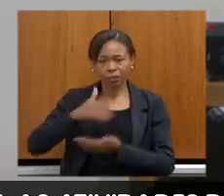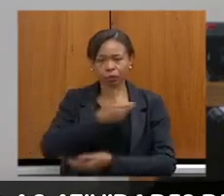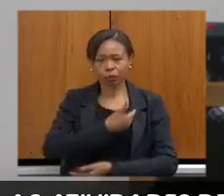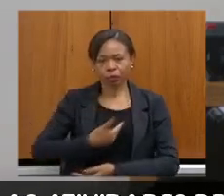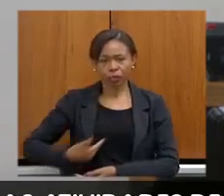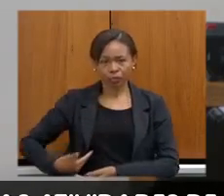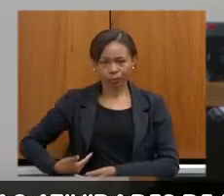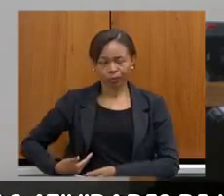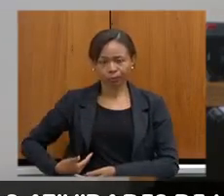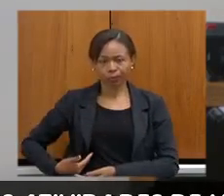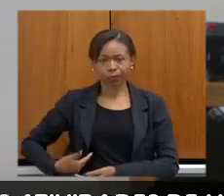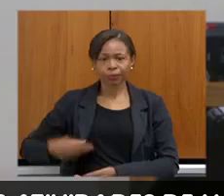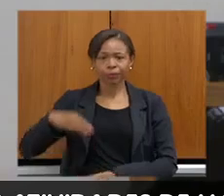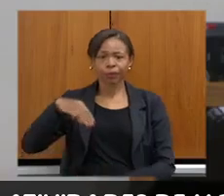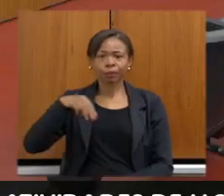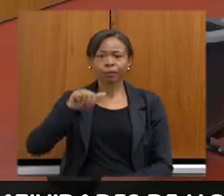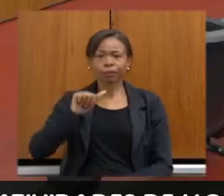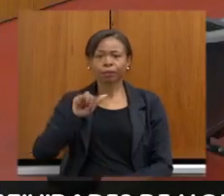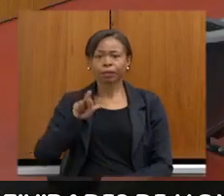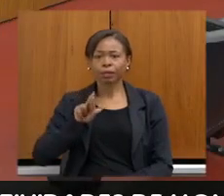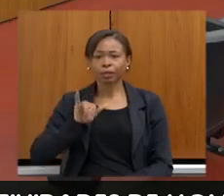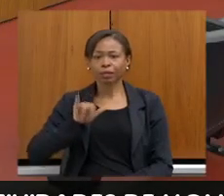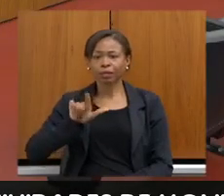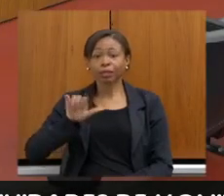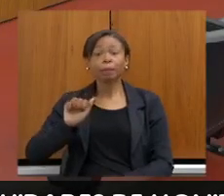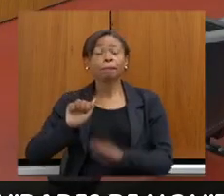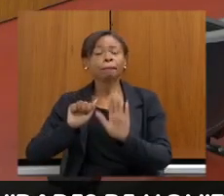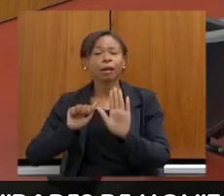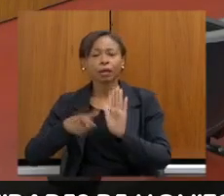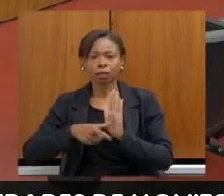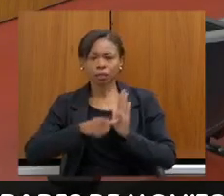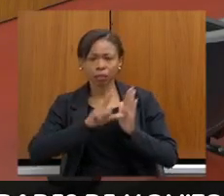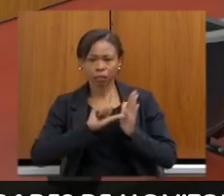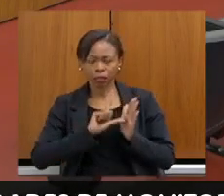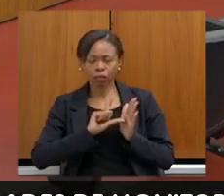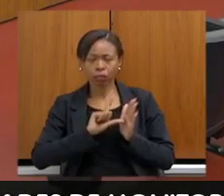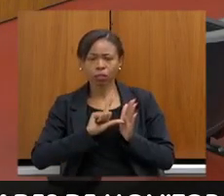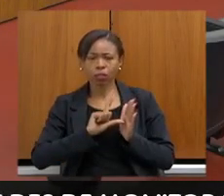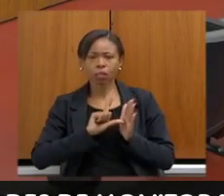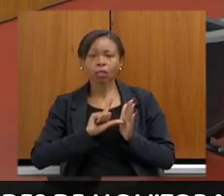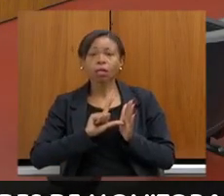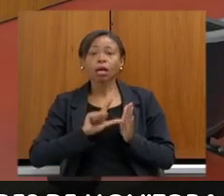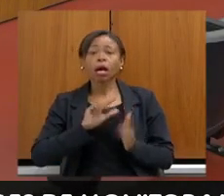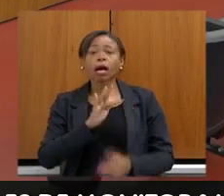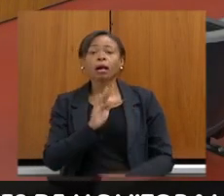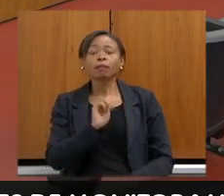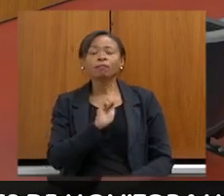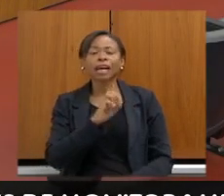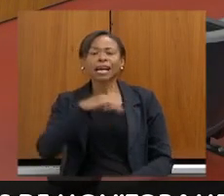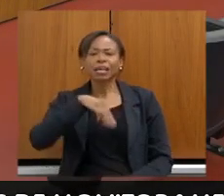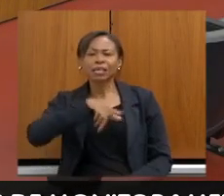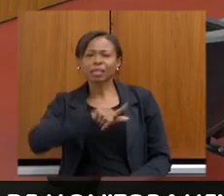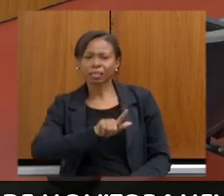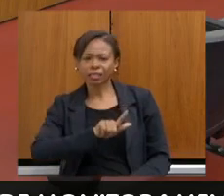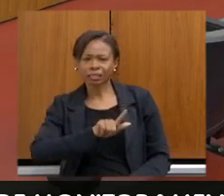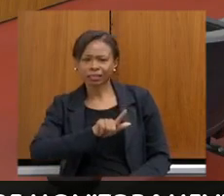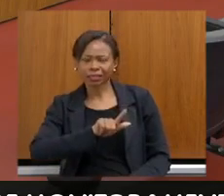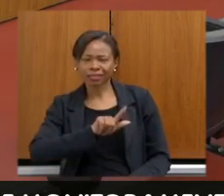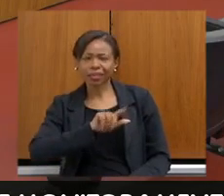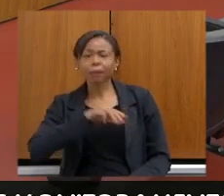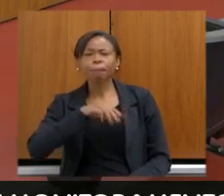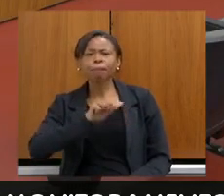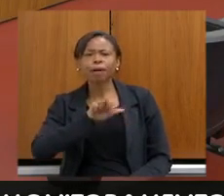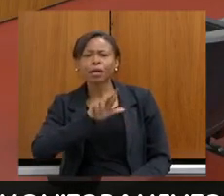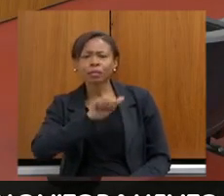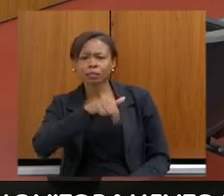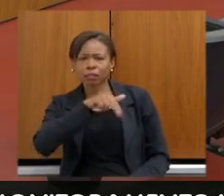Marília Carvalho de Mello. Antes, eu quero passar só a palavra à Faeng, que está presente. Mariana, você